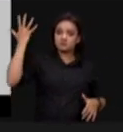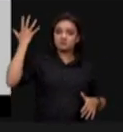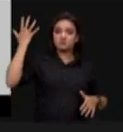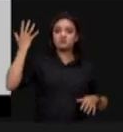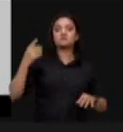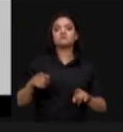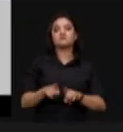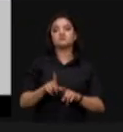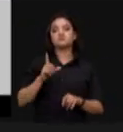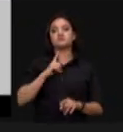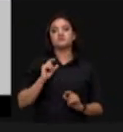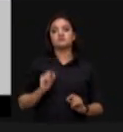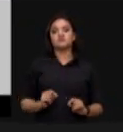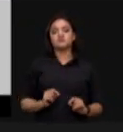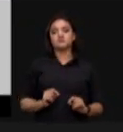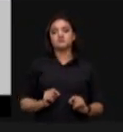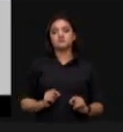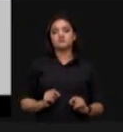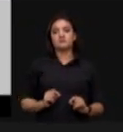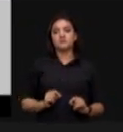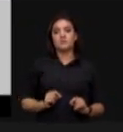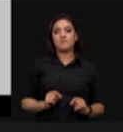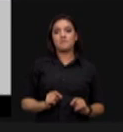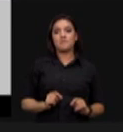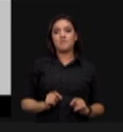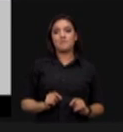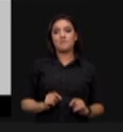necessariamente por uma melhor